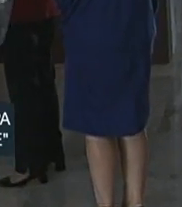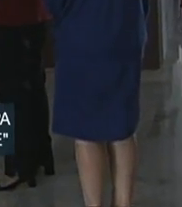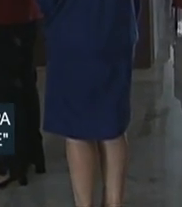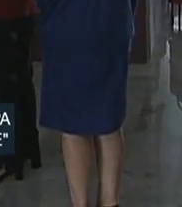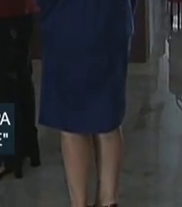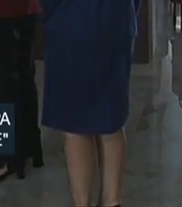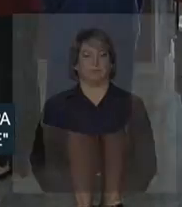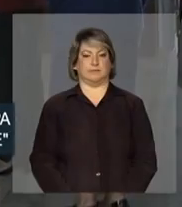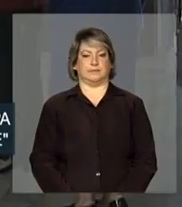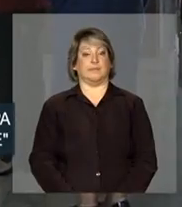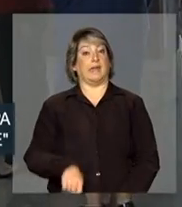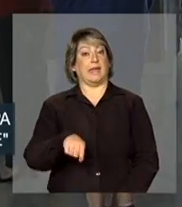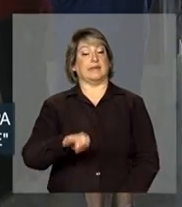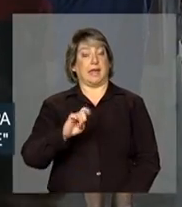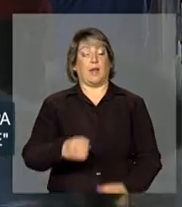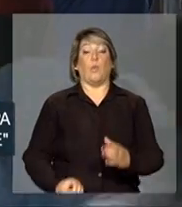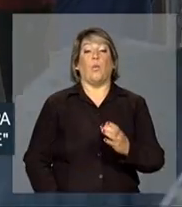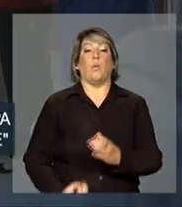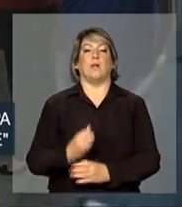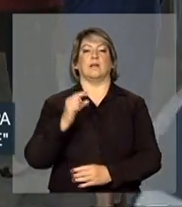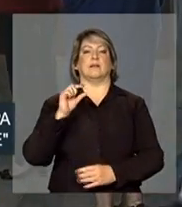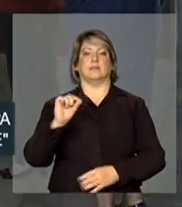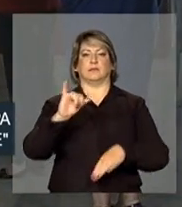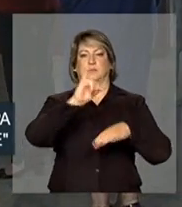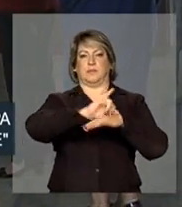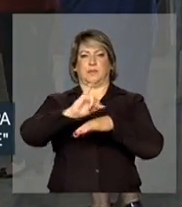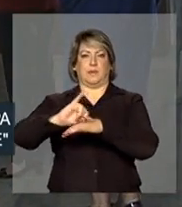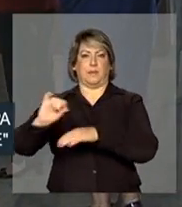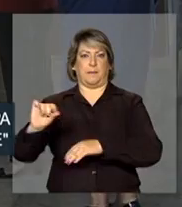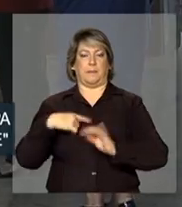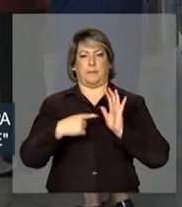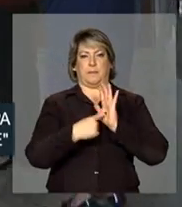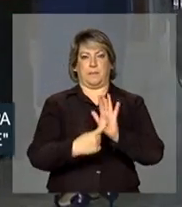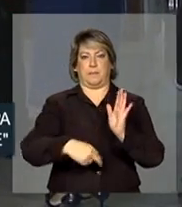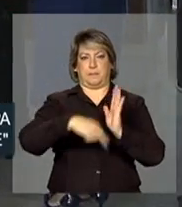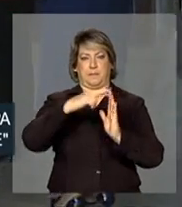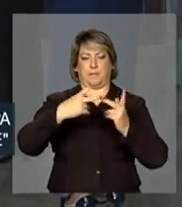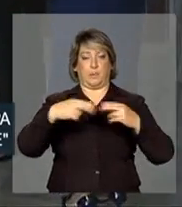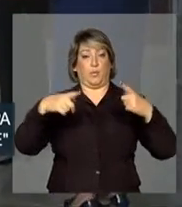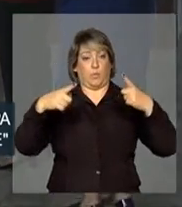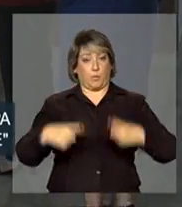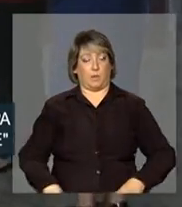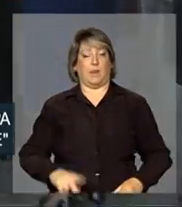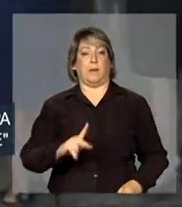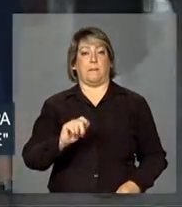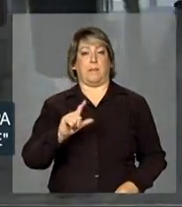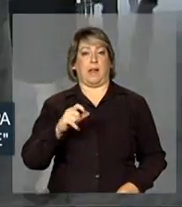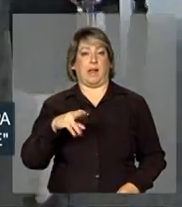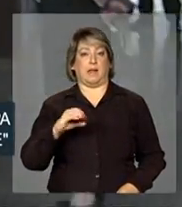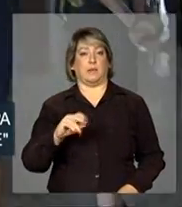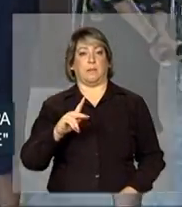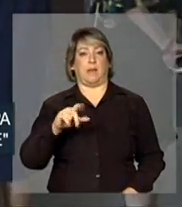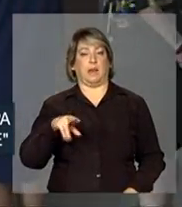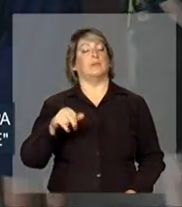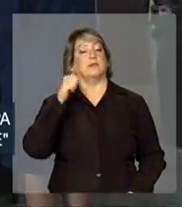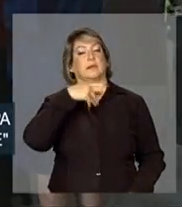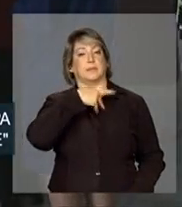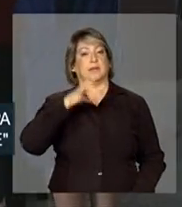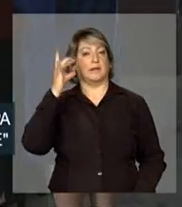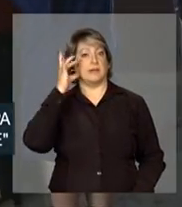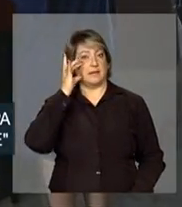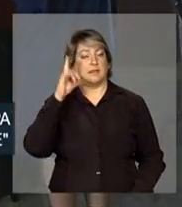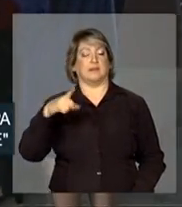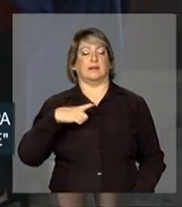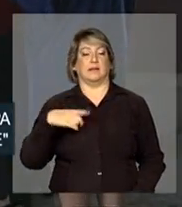Este é o lançamento da exposição Olhar que houve no Palácio do Planalto. Tem a presença da presidenta